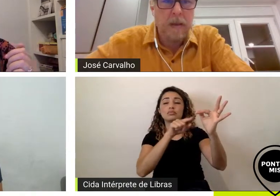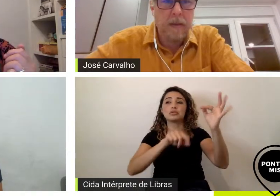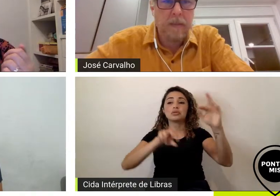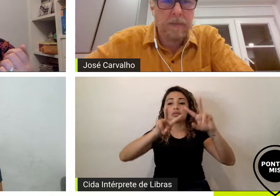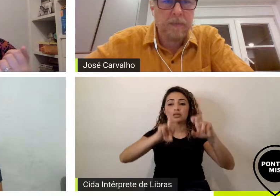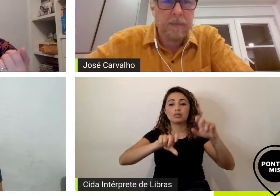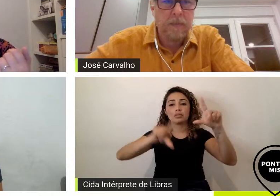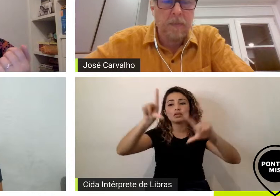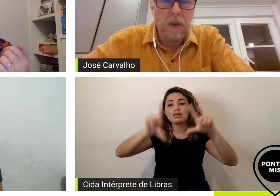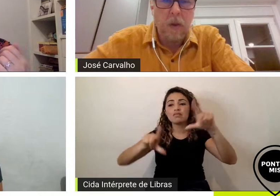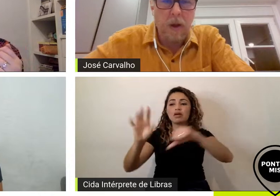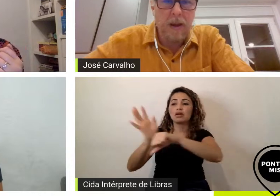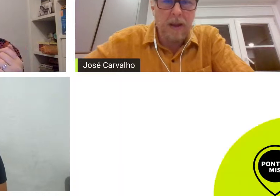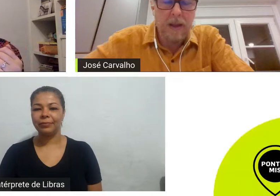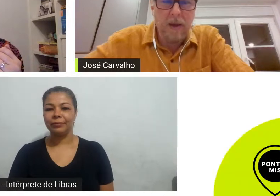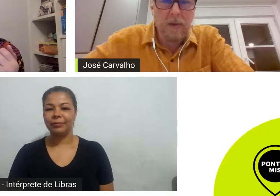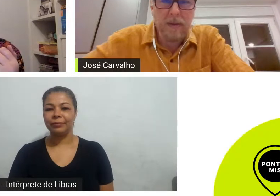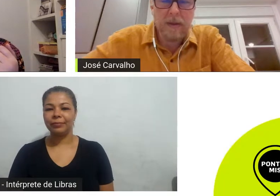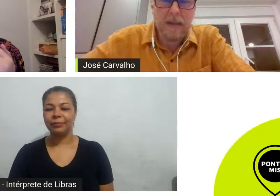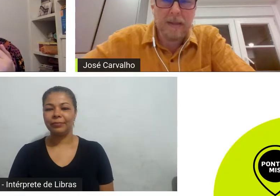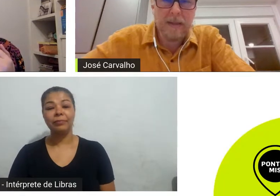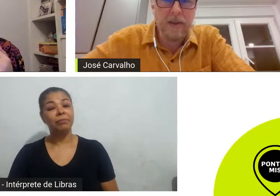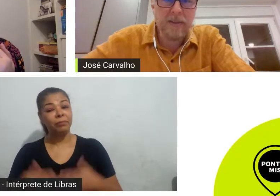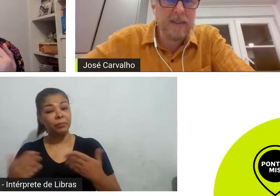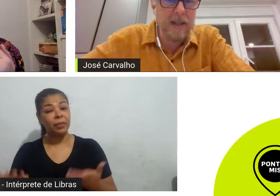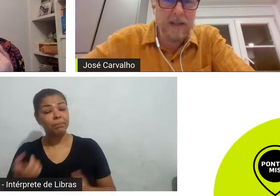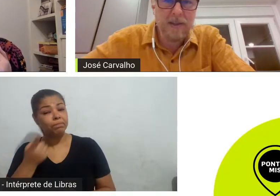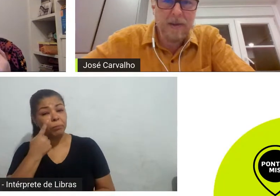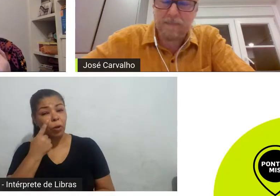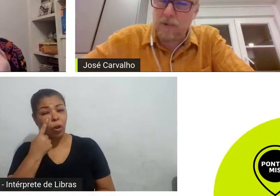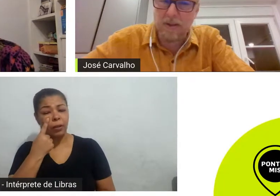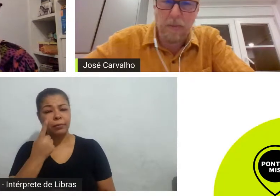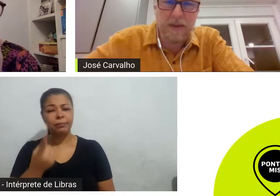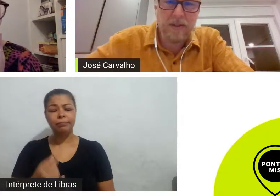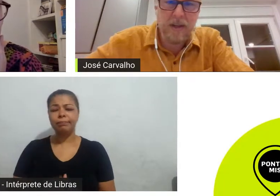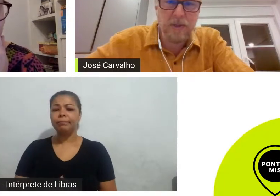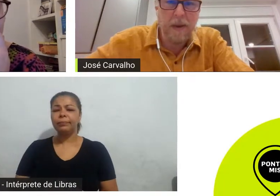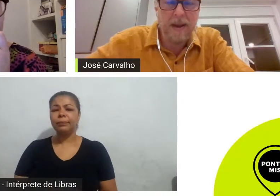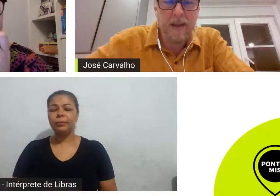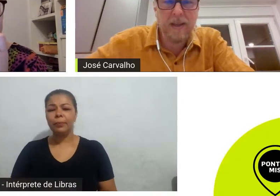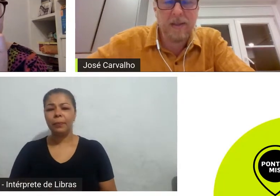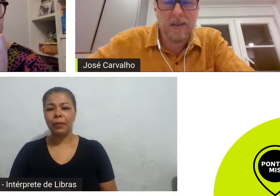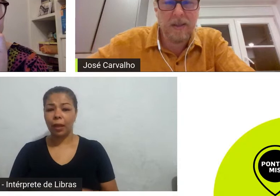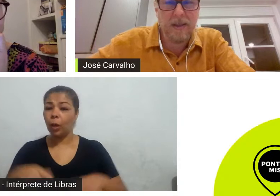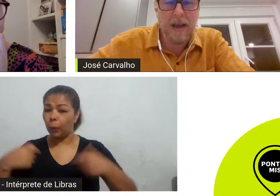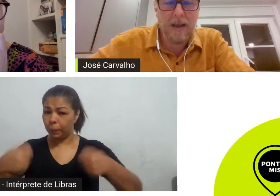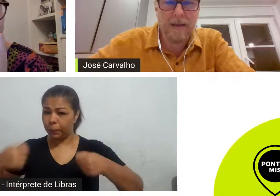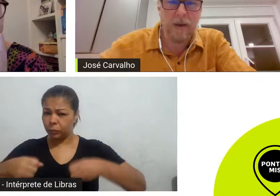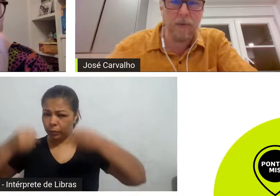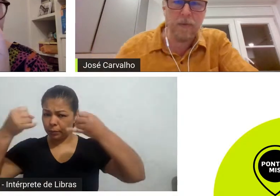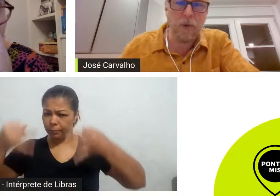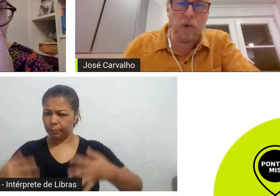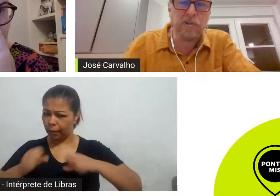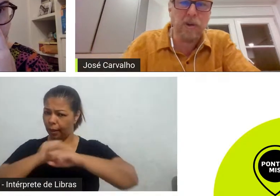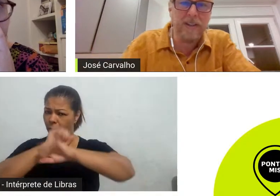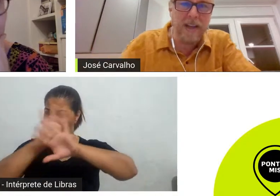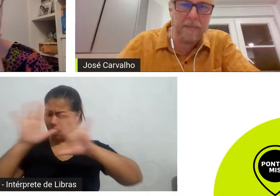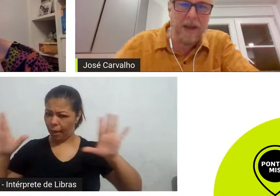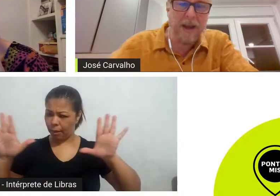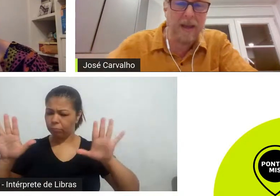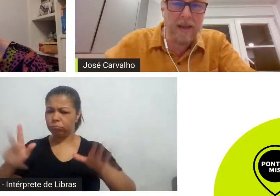esse público assim olha eu tenho que ser totalmente transparente e eu